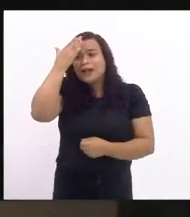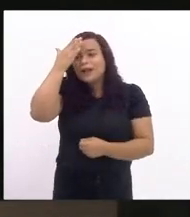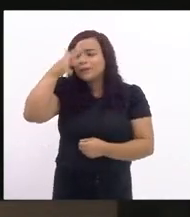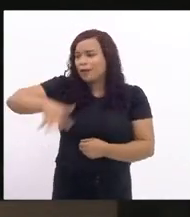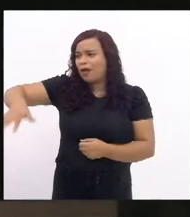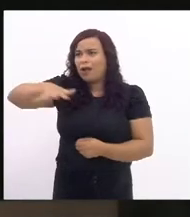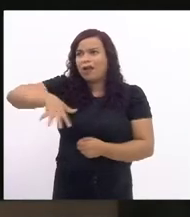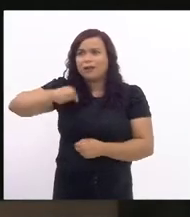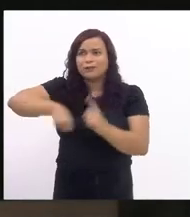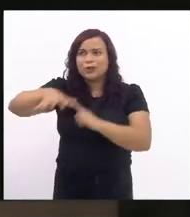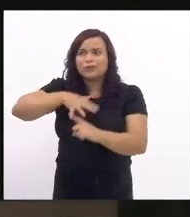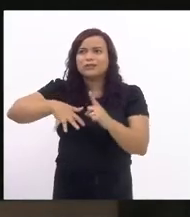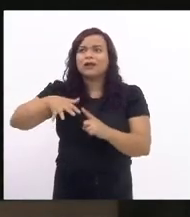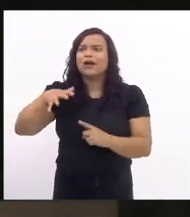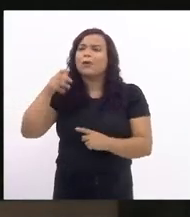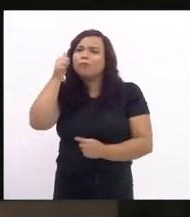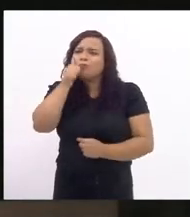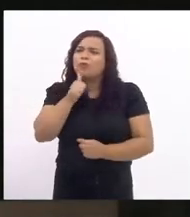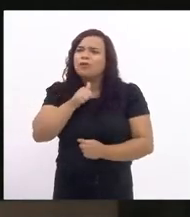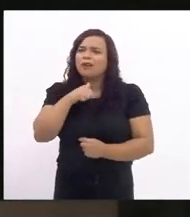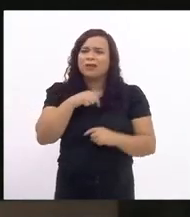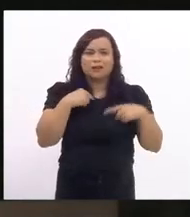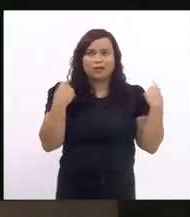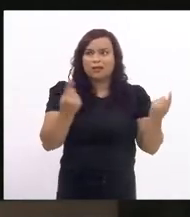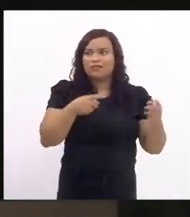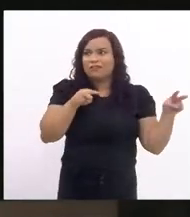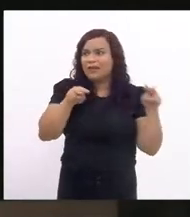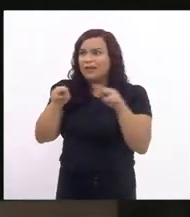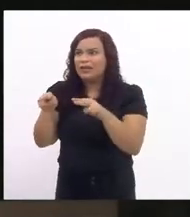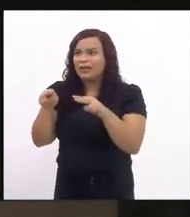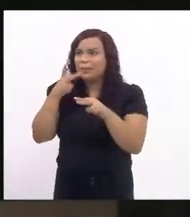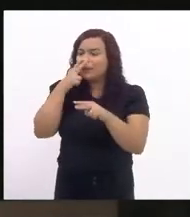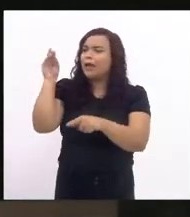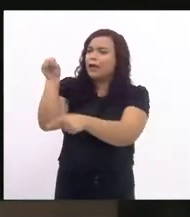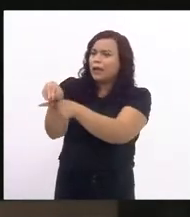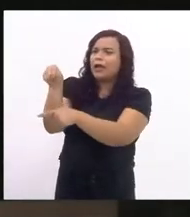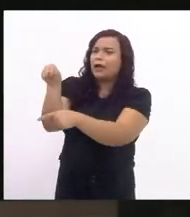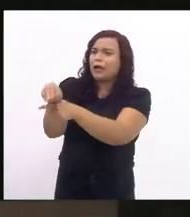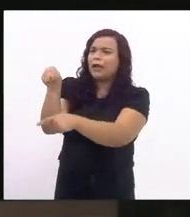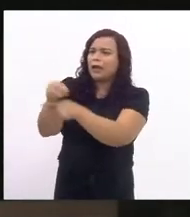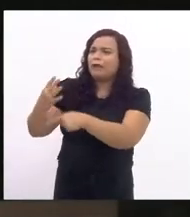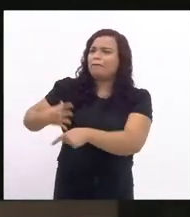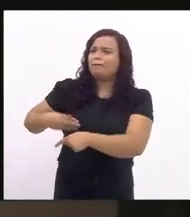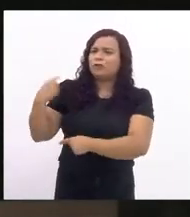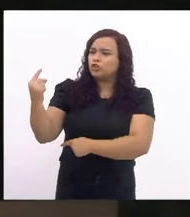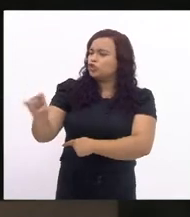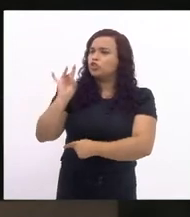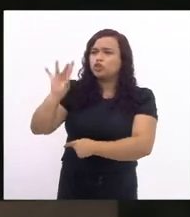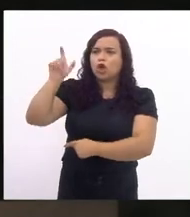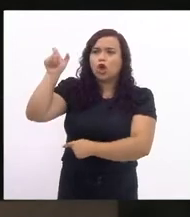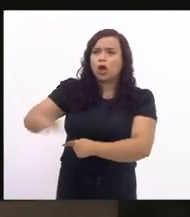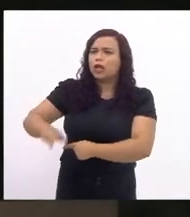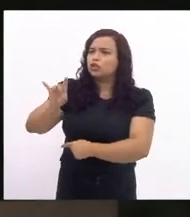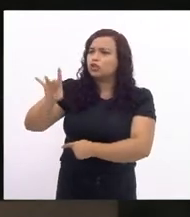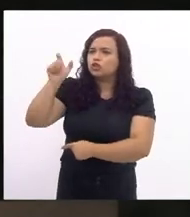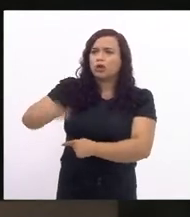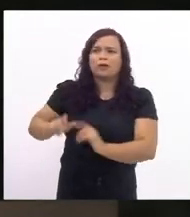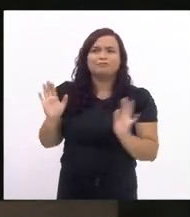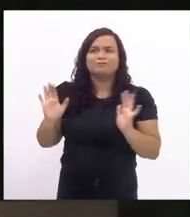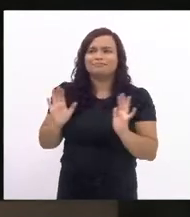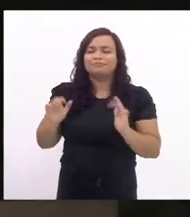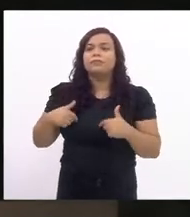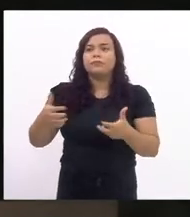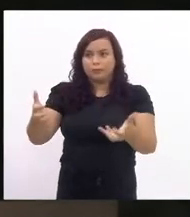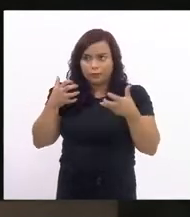hoje a mulher é vista como única cuidadora das crianças e eu quero aqui lançar mão